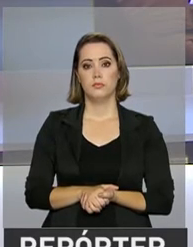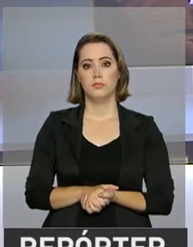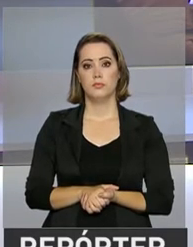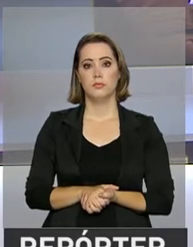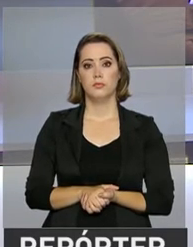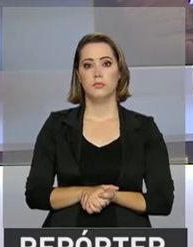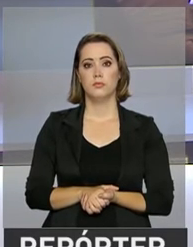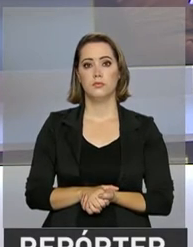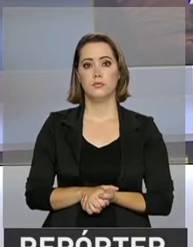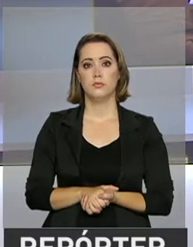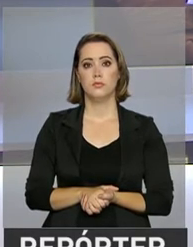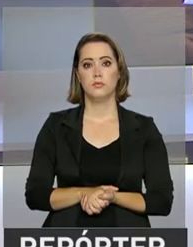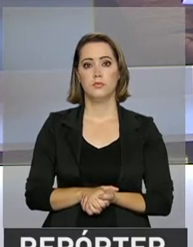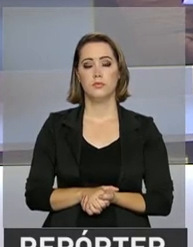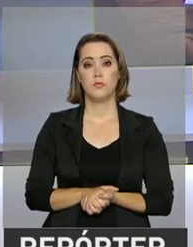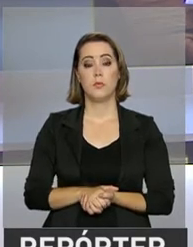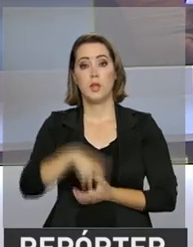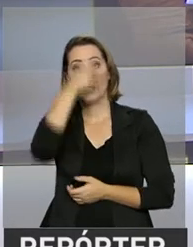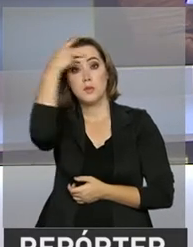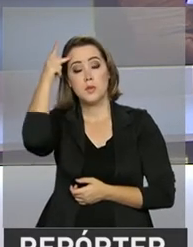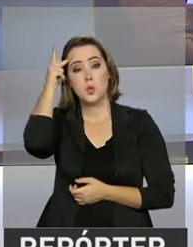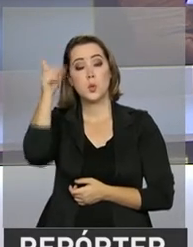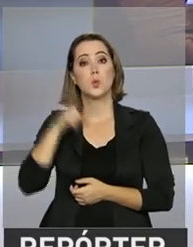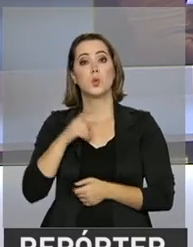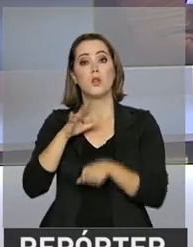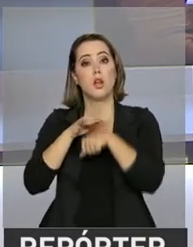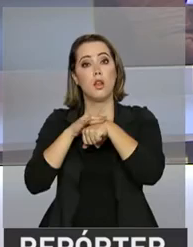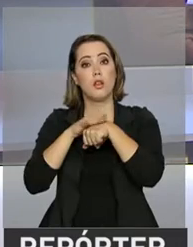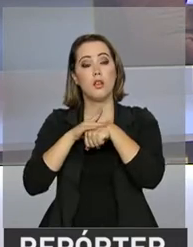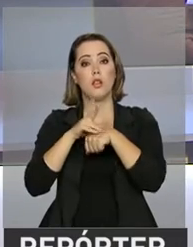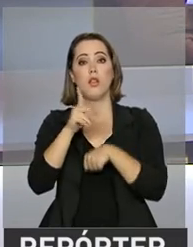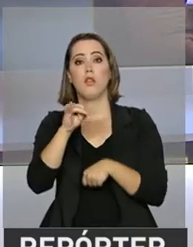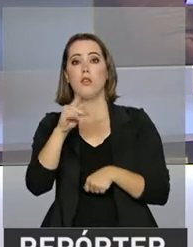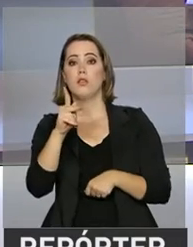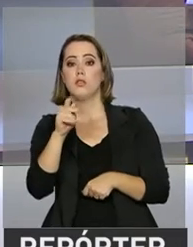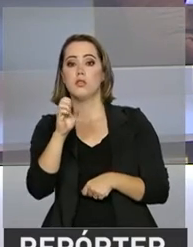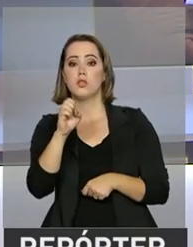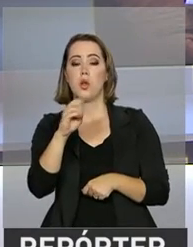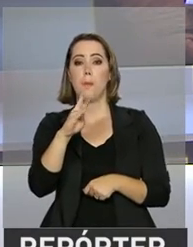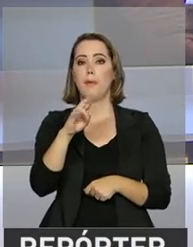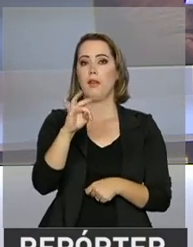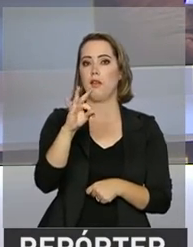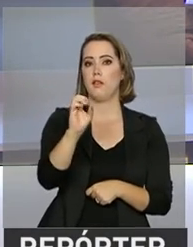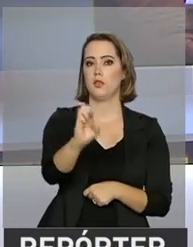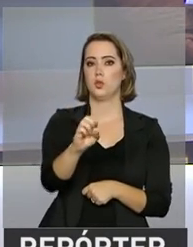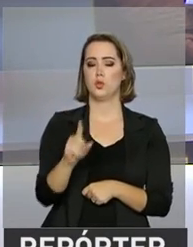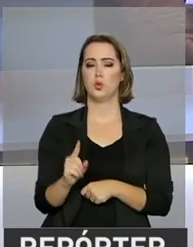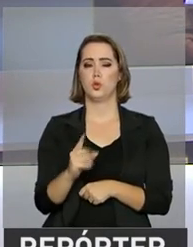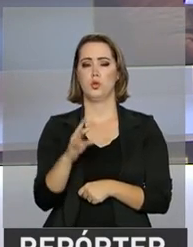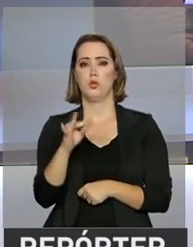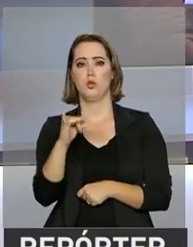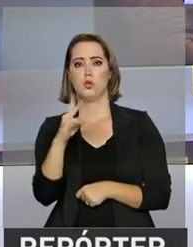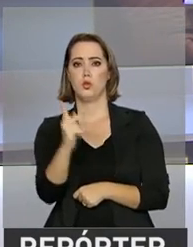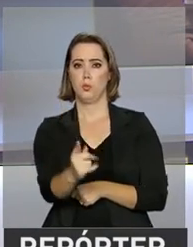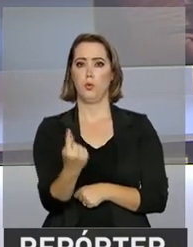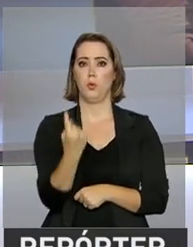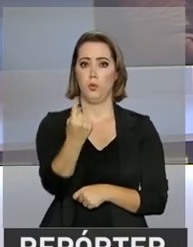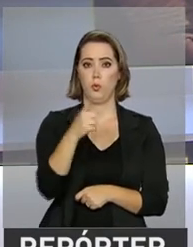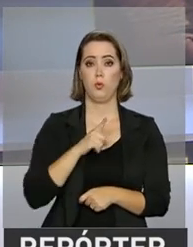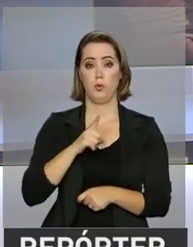E nós, os pacientes com diabetes tipo 1, vão contar ainda este ano com um novo tratamento.